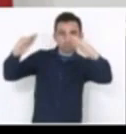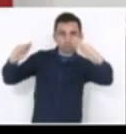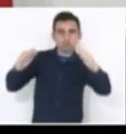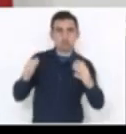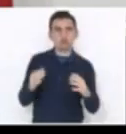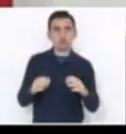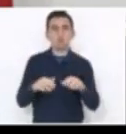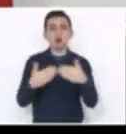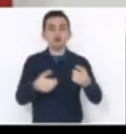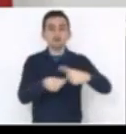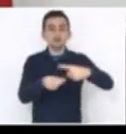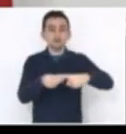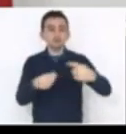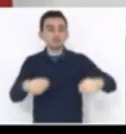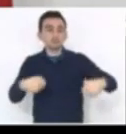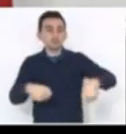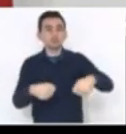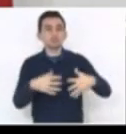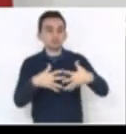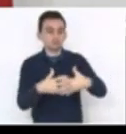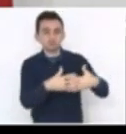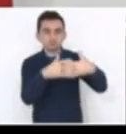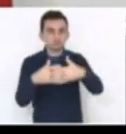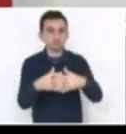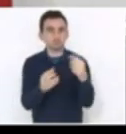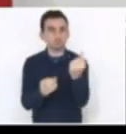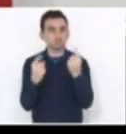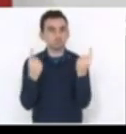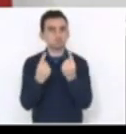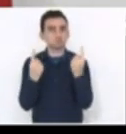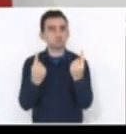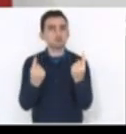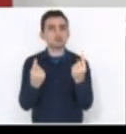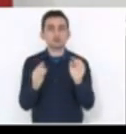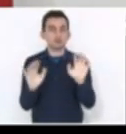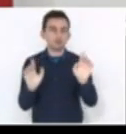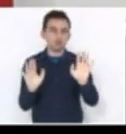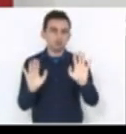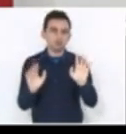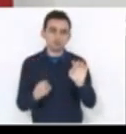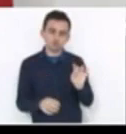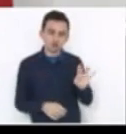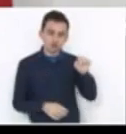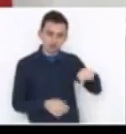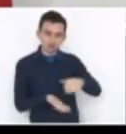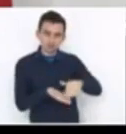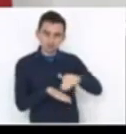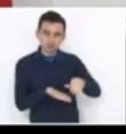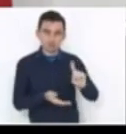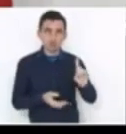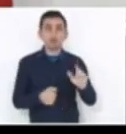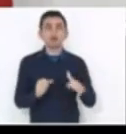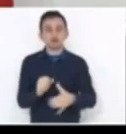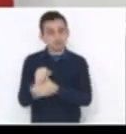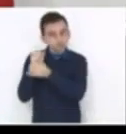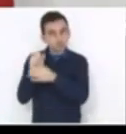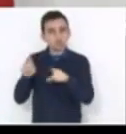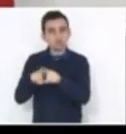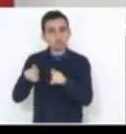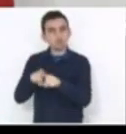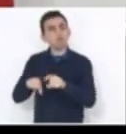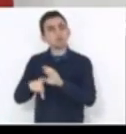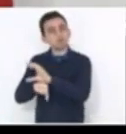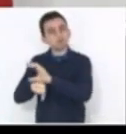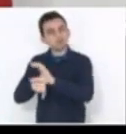município que tem que receber ambulância, no caso da Secretaria da Saúde. Não, nós também vamos ter garantido na Constituição catarinense,